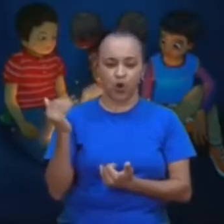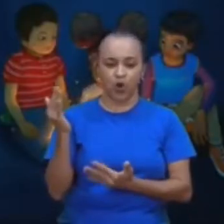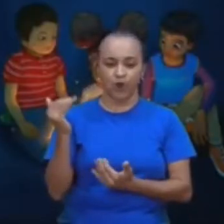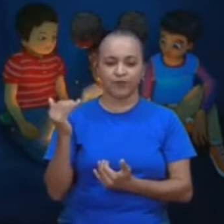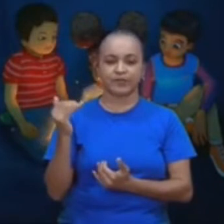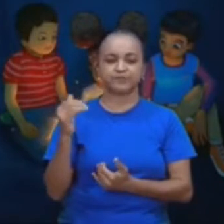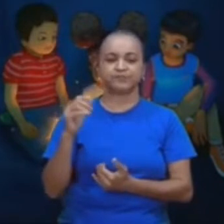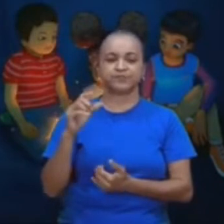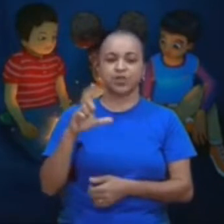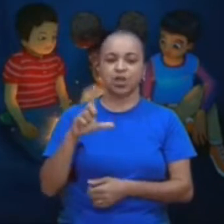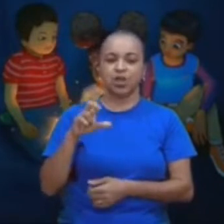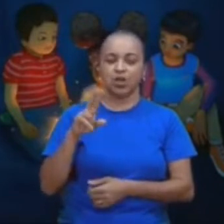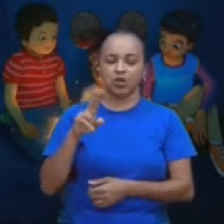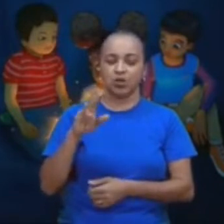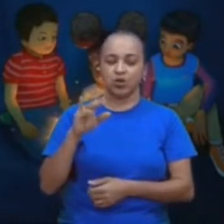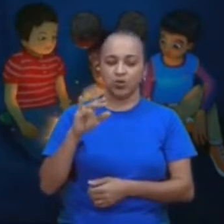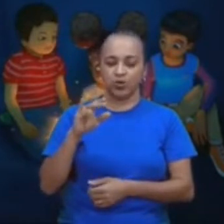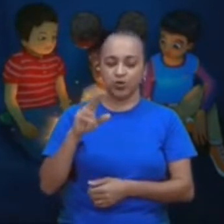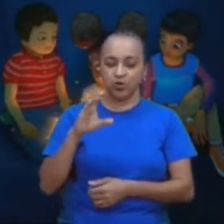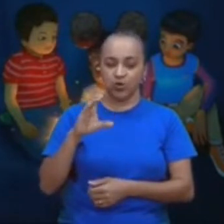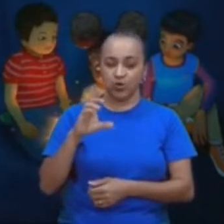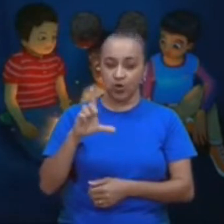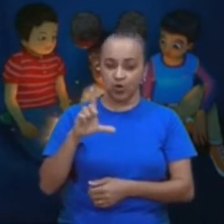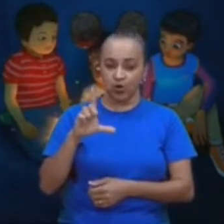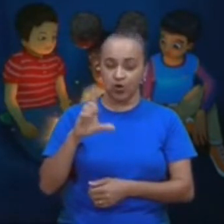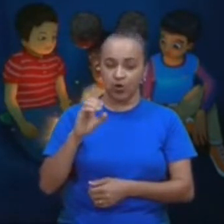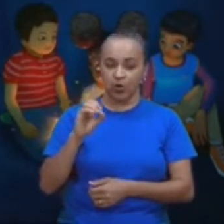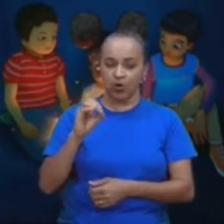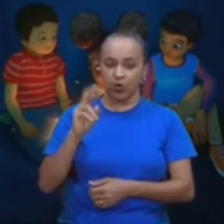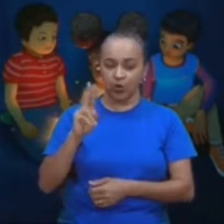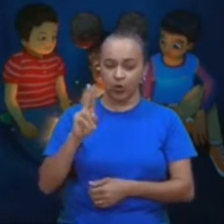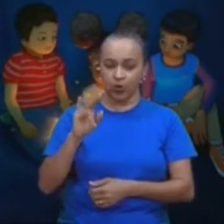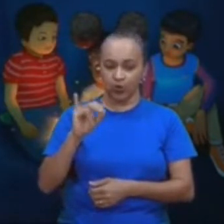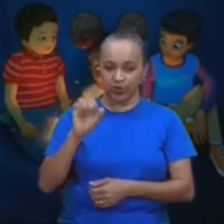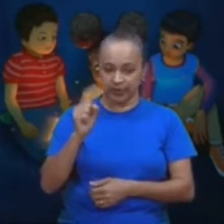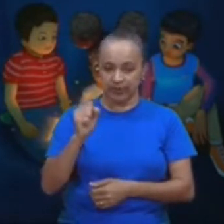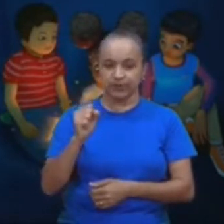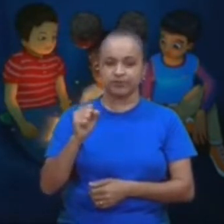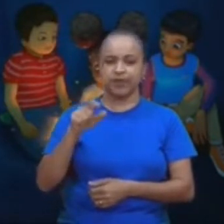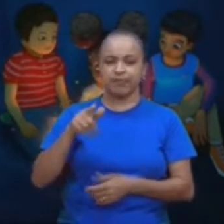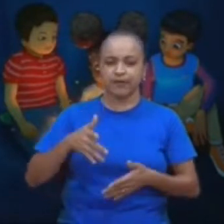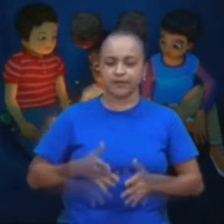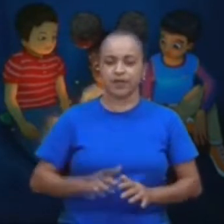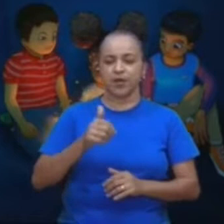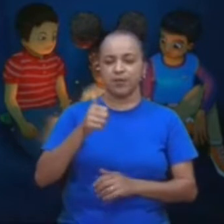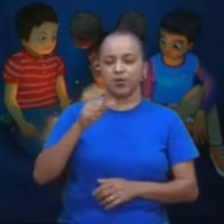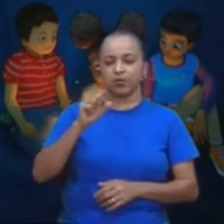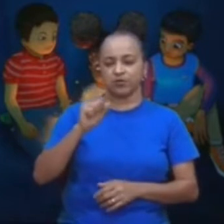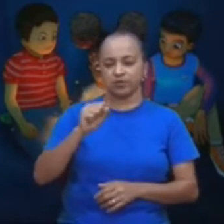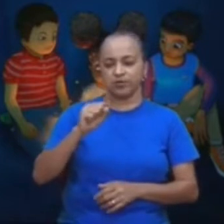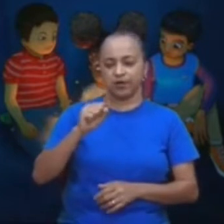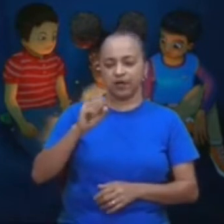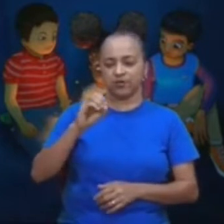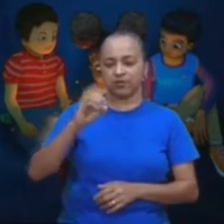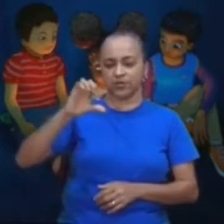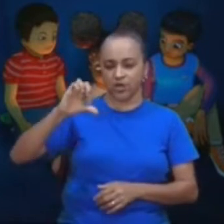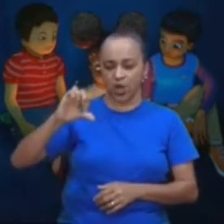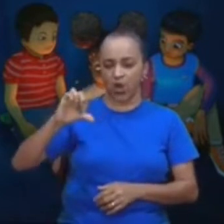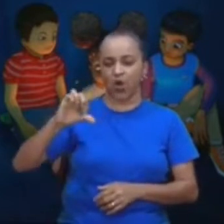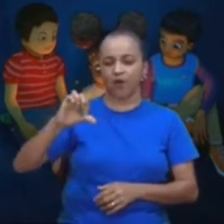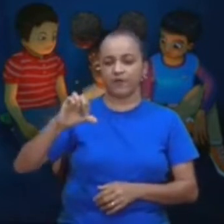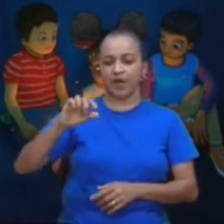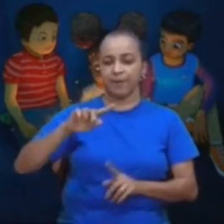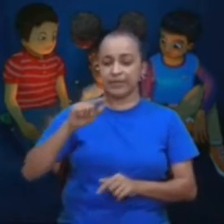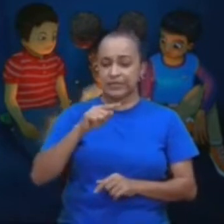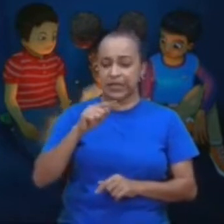Louis Braille, talvez você já ouviu falar dele. Louis Braille nasceu em 1809, morreu em 1852, mas aos três anos de